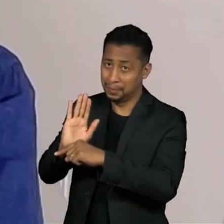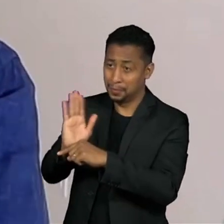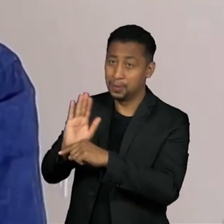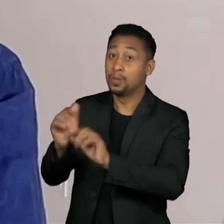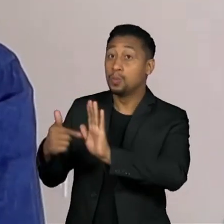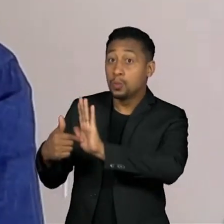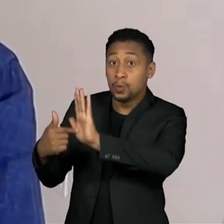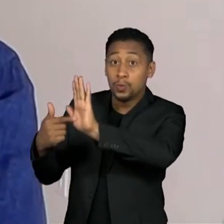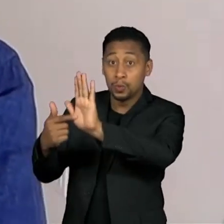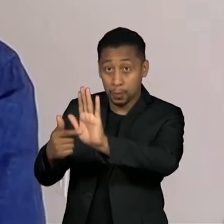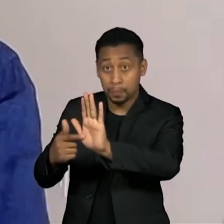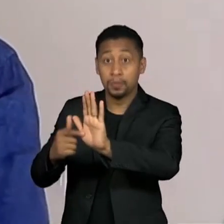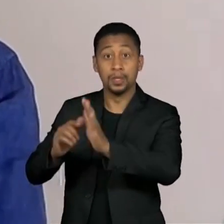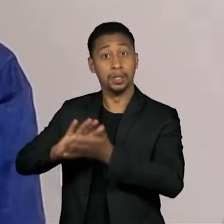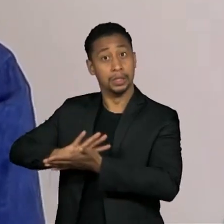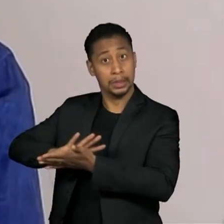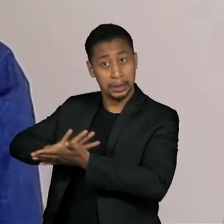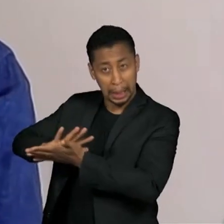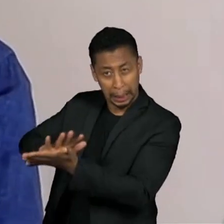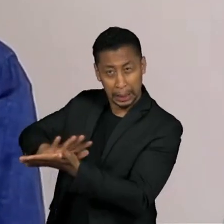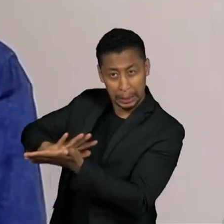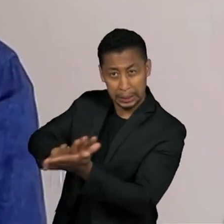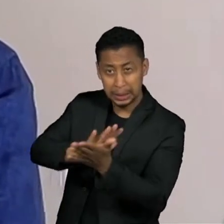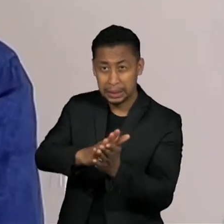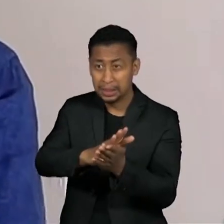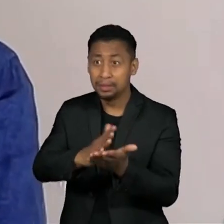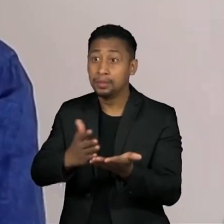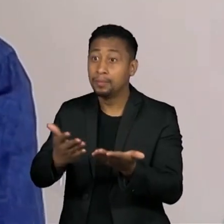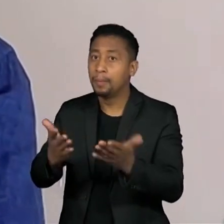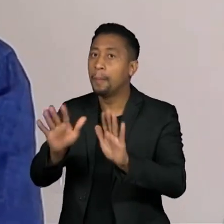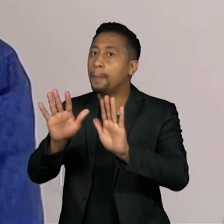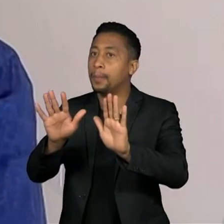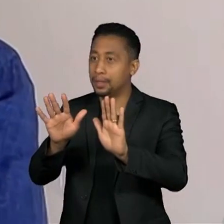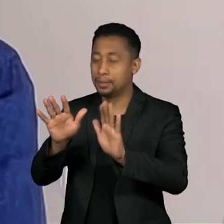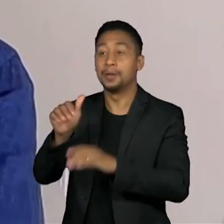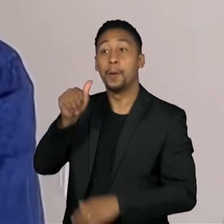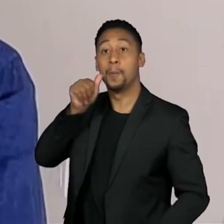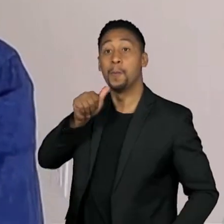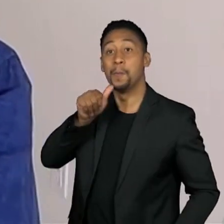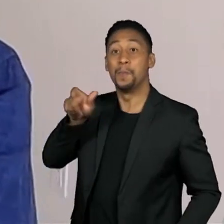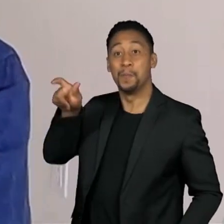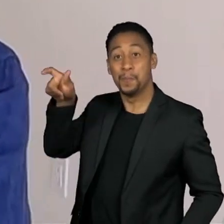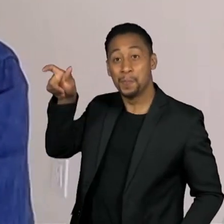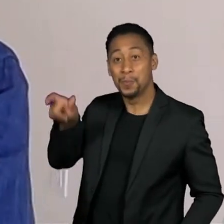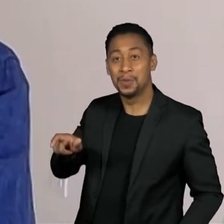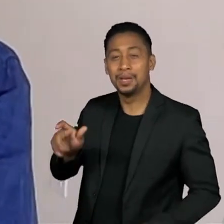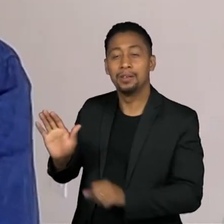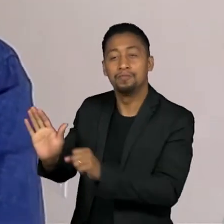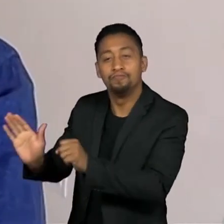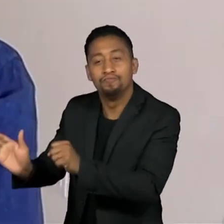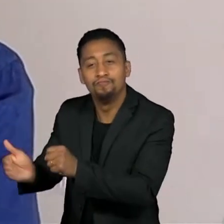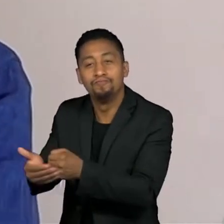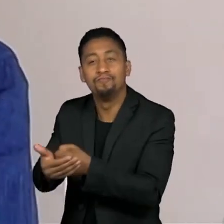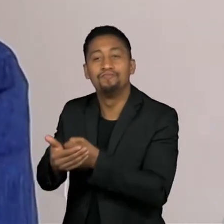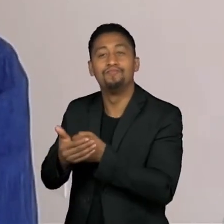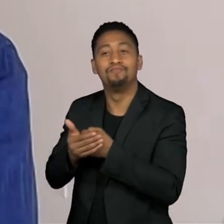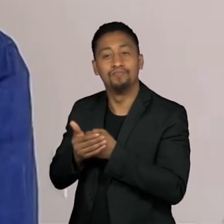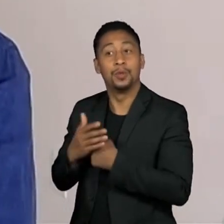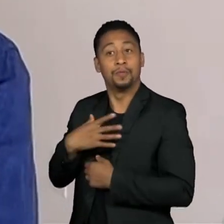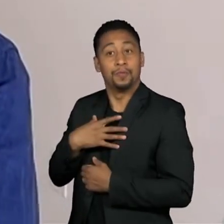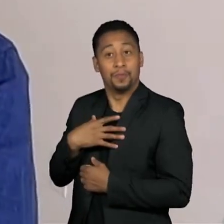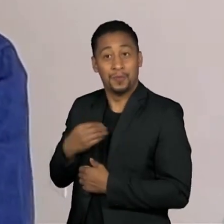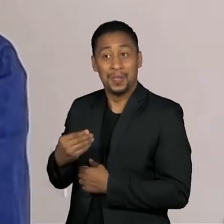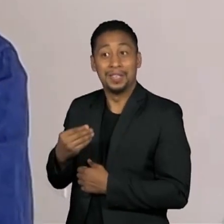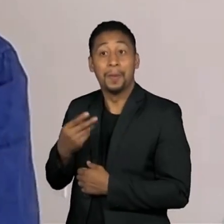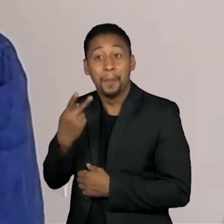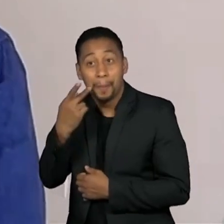não sanguinário, como uma mulher se apodera, uma senhora se apodera de uma filha, filha desaparecida. Então, não